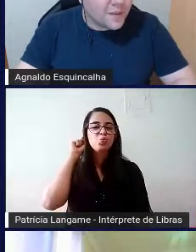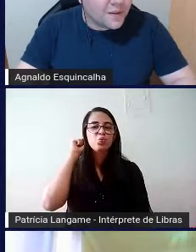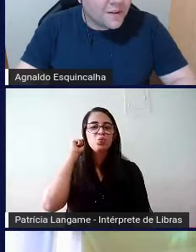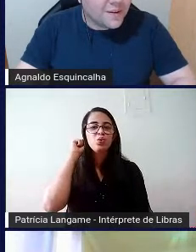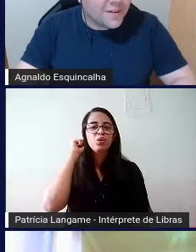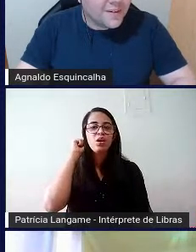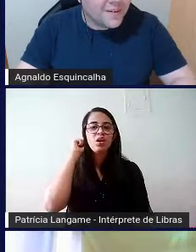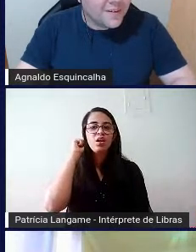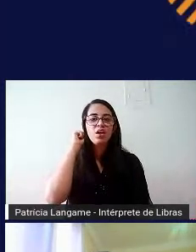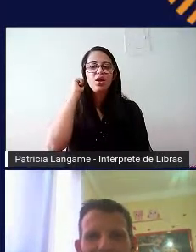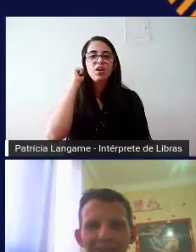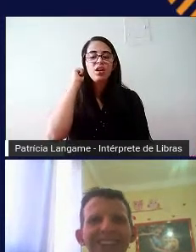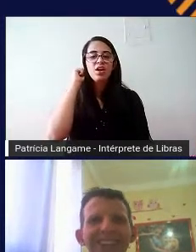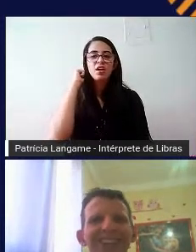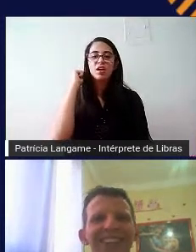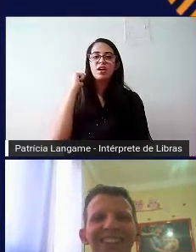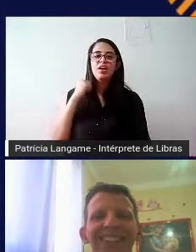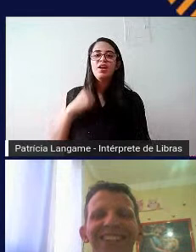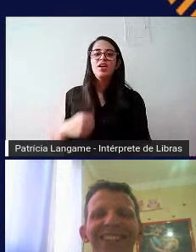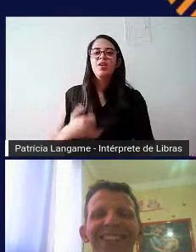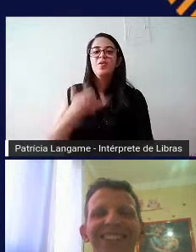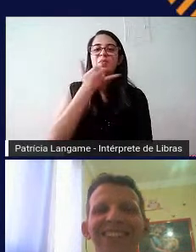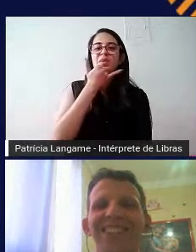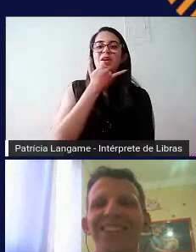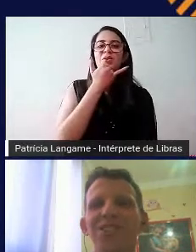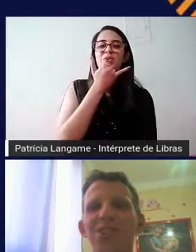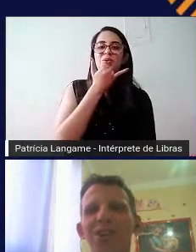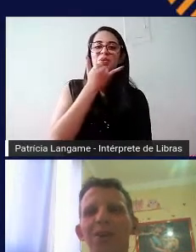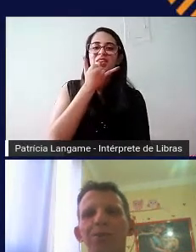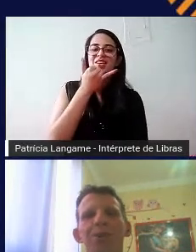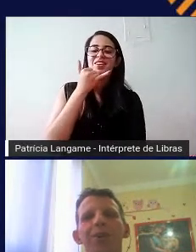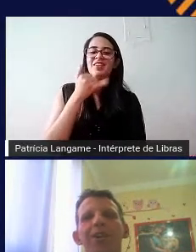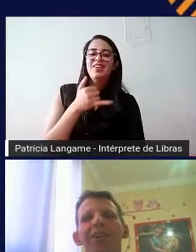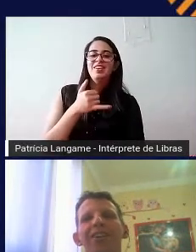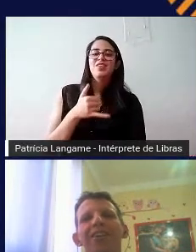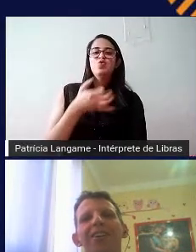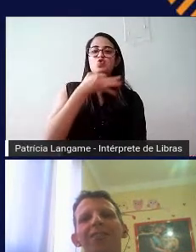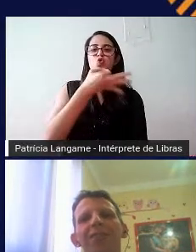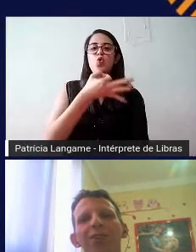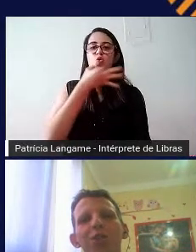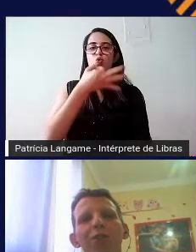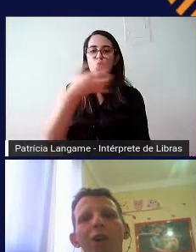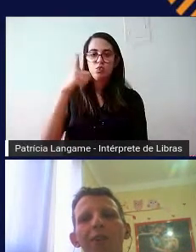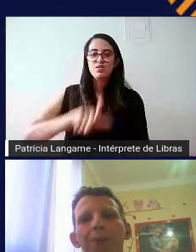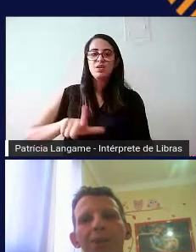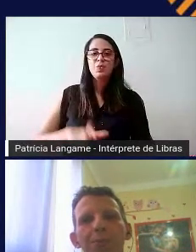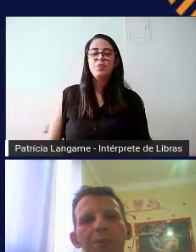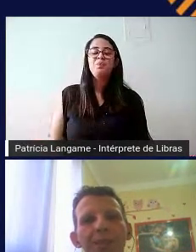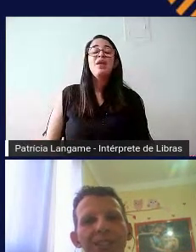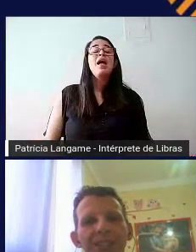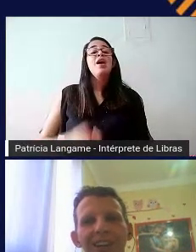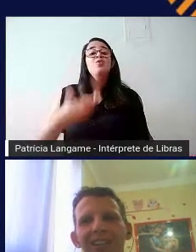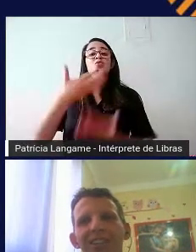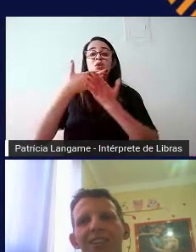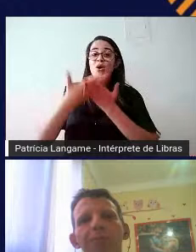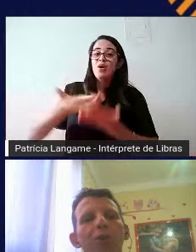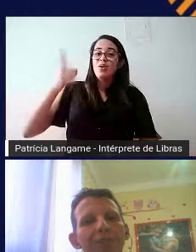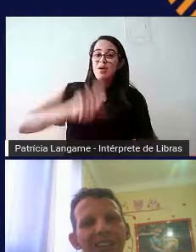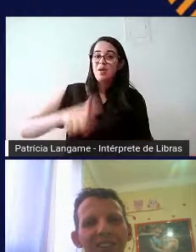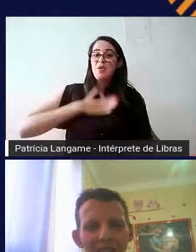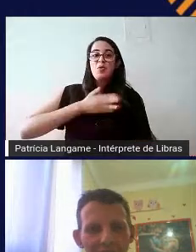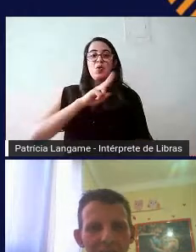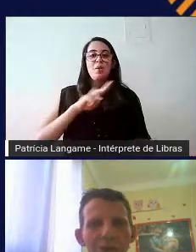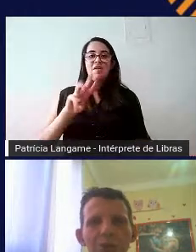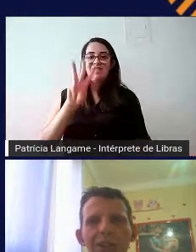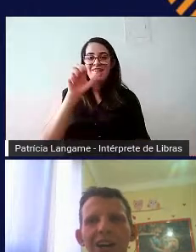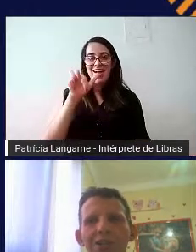Olha, eu estava mutado, me perdoem. Tirei o som aqui. Então, deixa eu novamente me apresentar. Meu nome é Wagner, eu